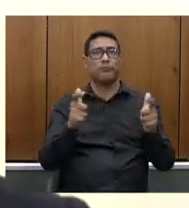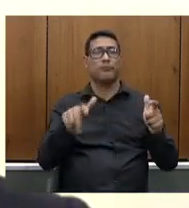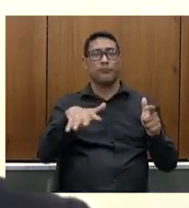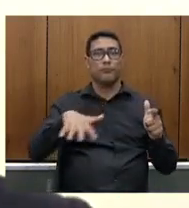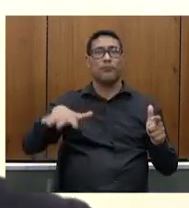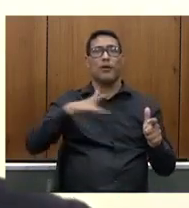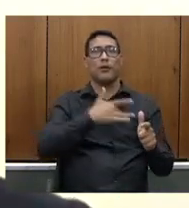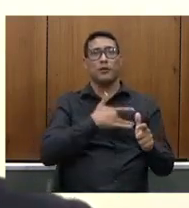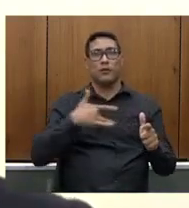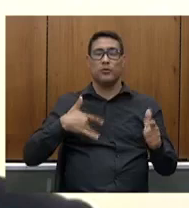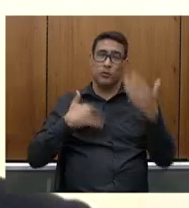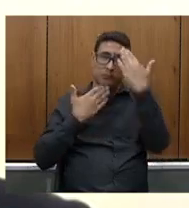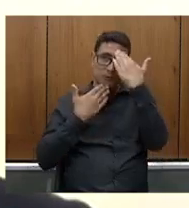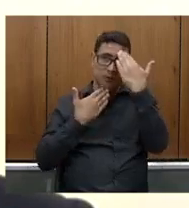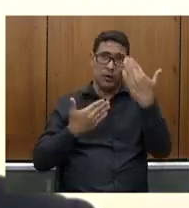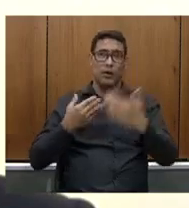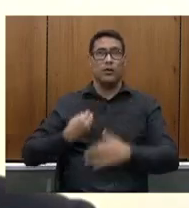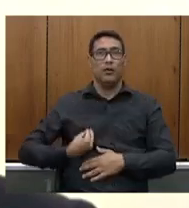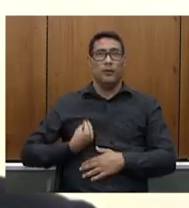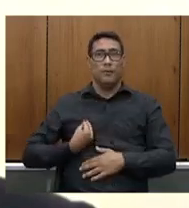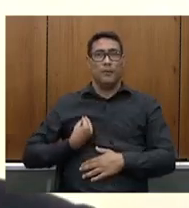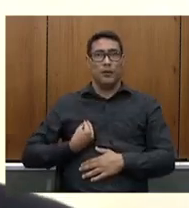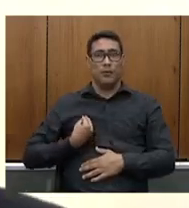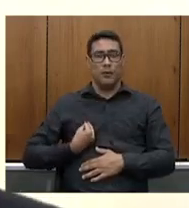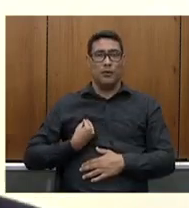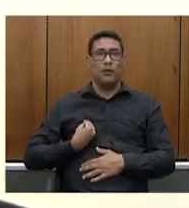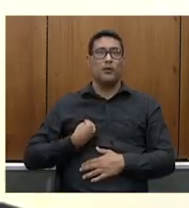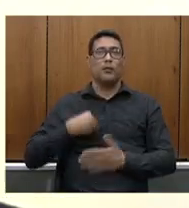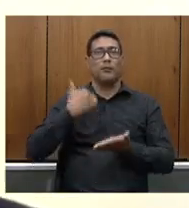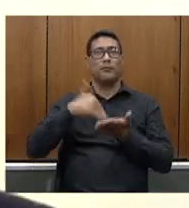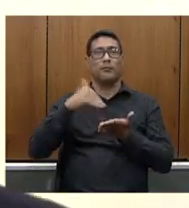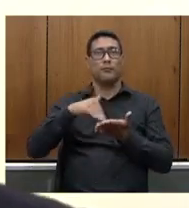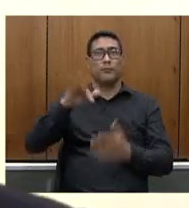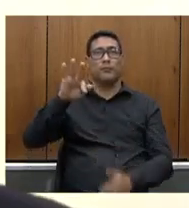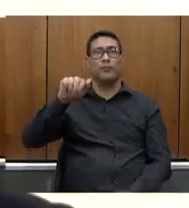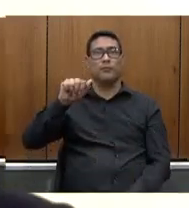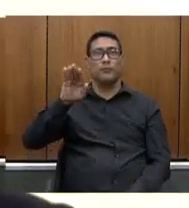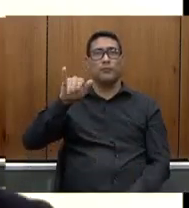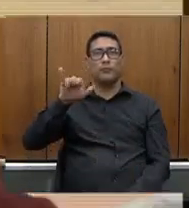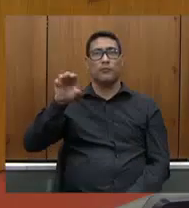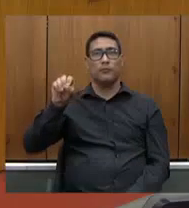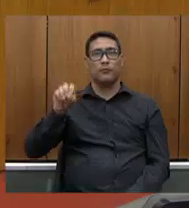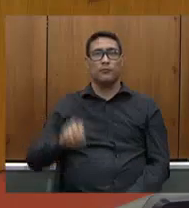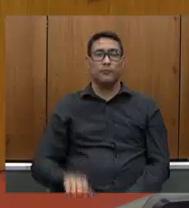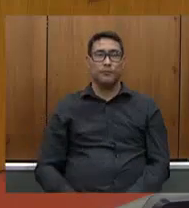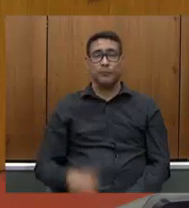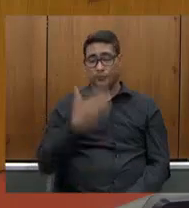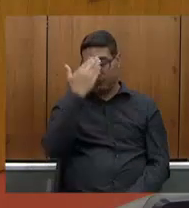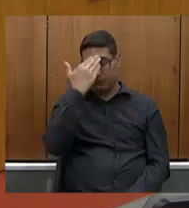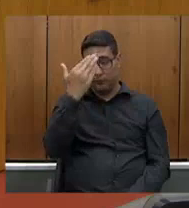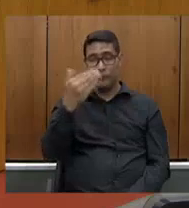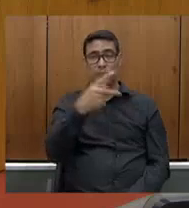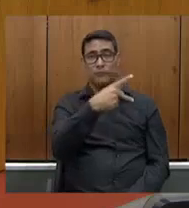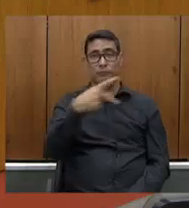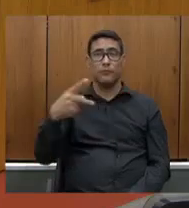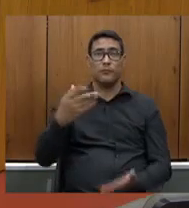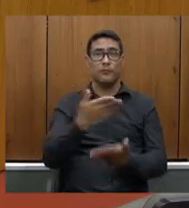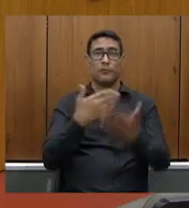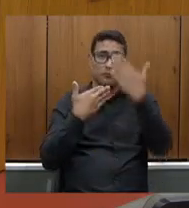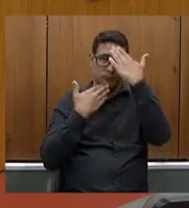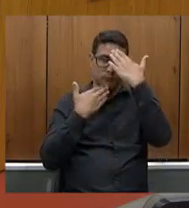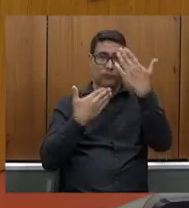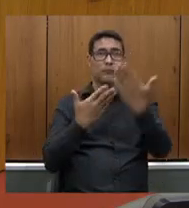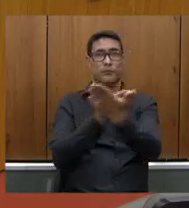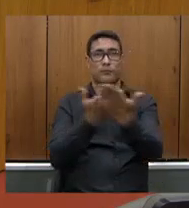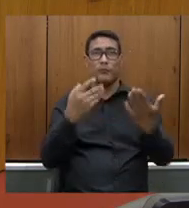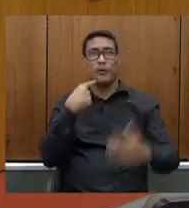muito obrigado pela presença secretário Fábio obrigado presidente pelas palavras agradeço a todos os deputados inclusive